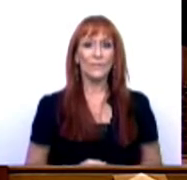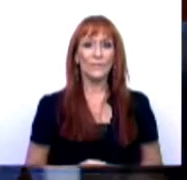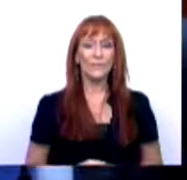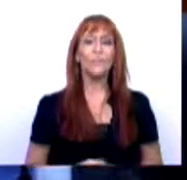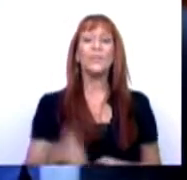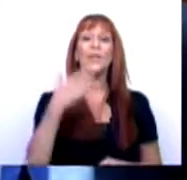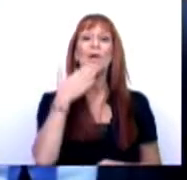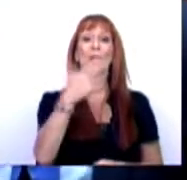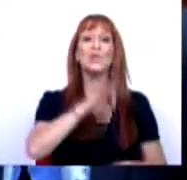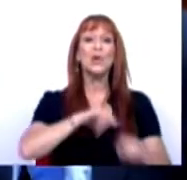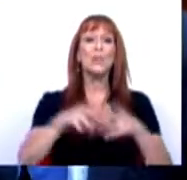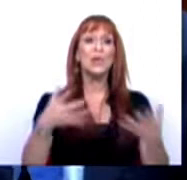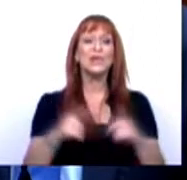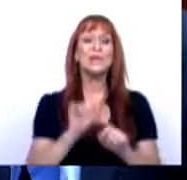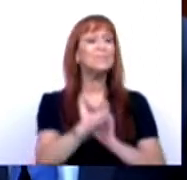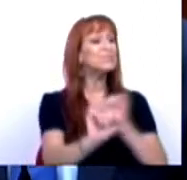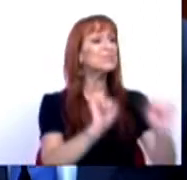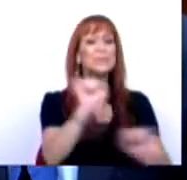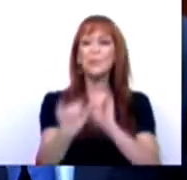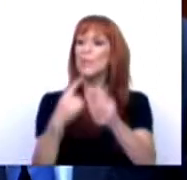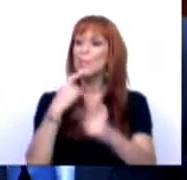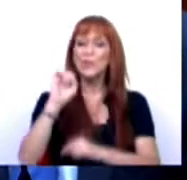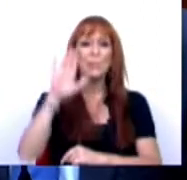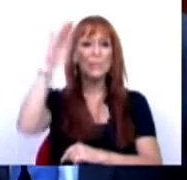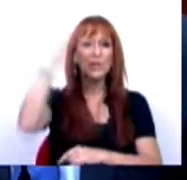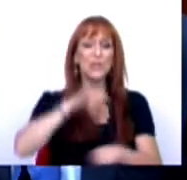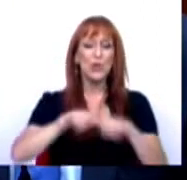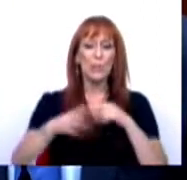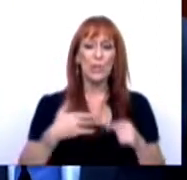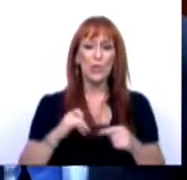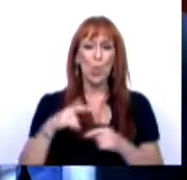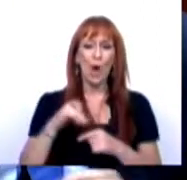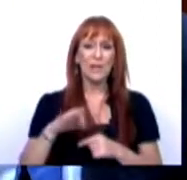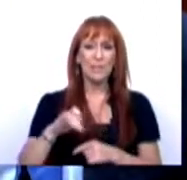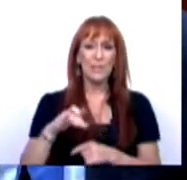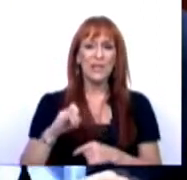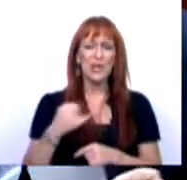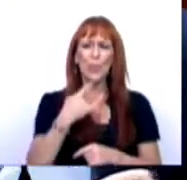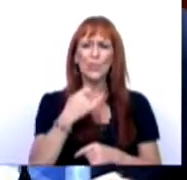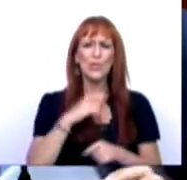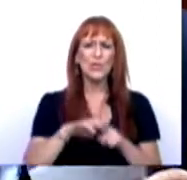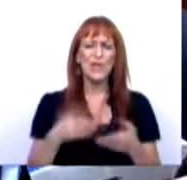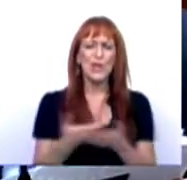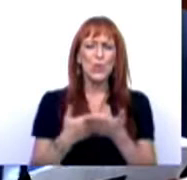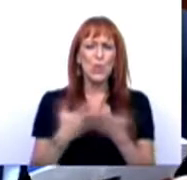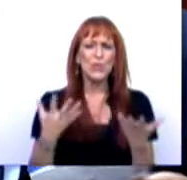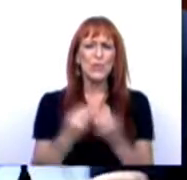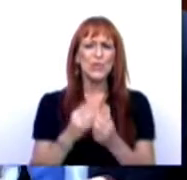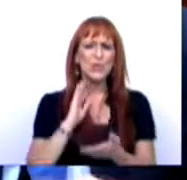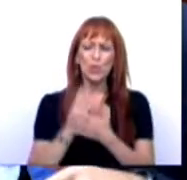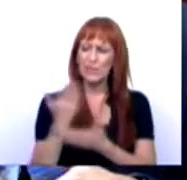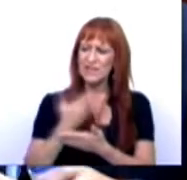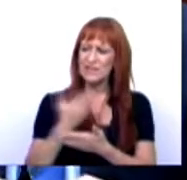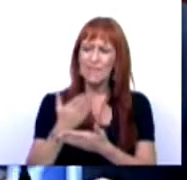Muito obrigado, Deputados, pelas vossas questões. Em primeiro lugar, Sr. Deputado Barto Pacheco pergunta sobre as negociações das últimas